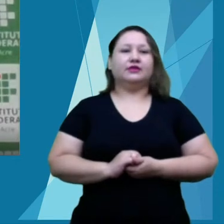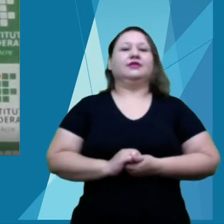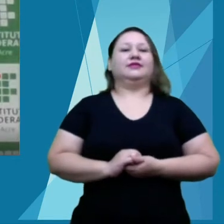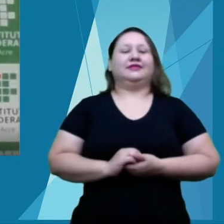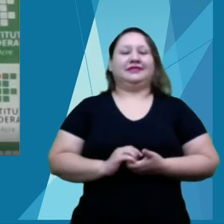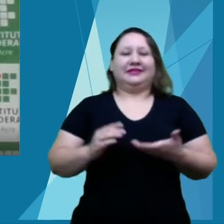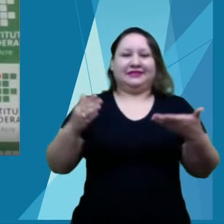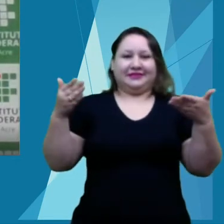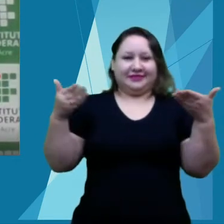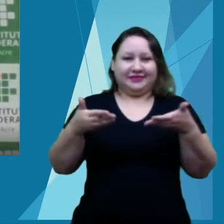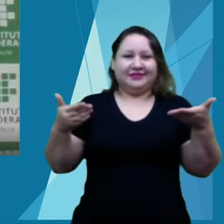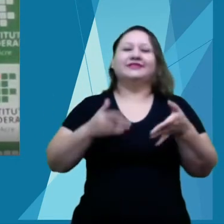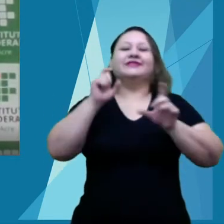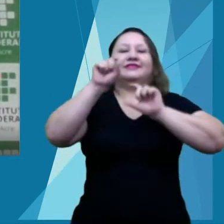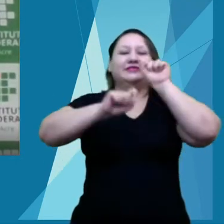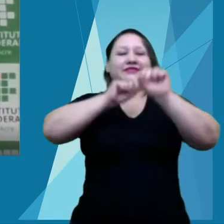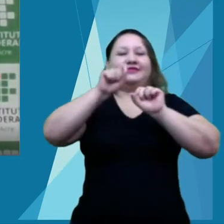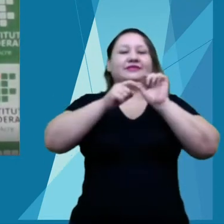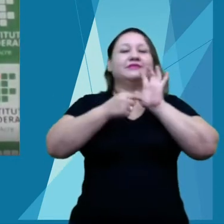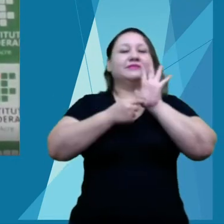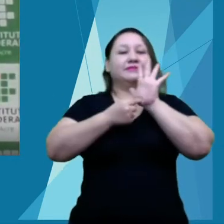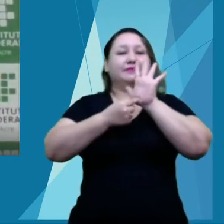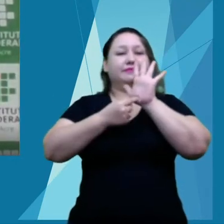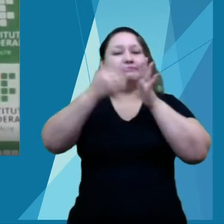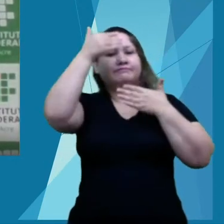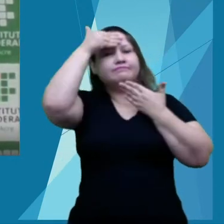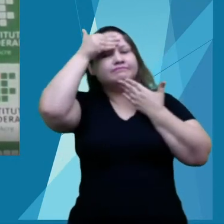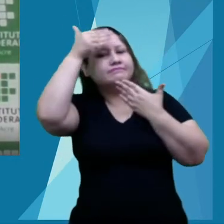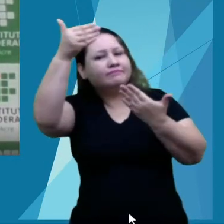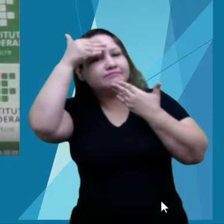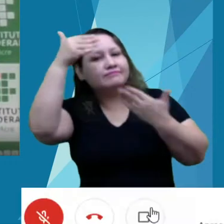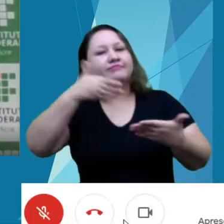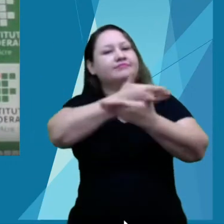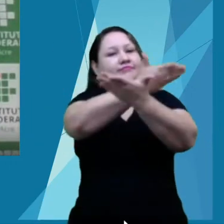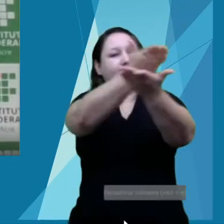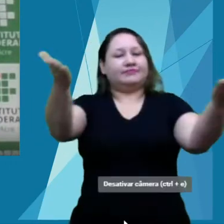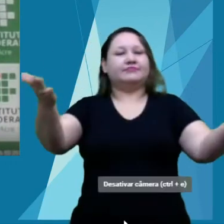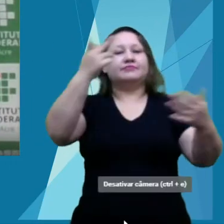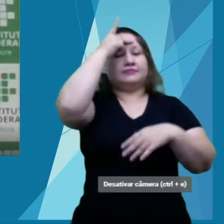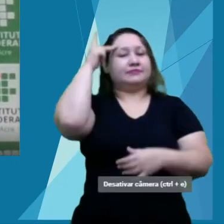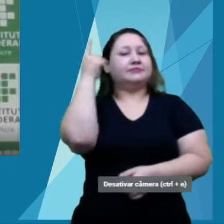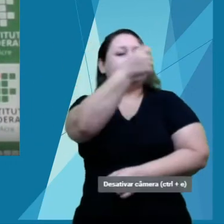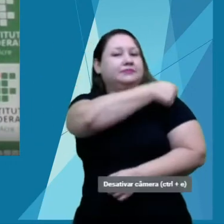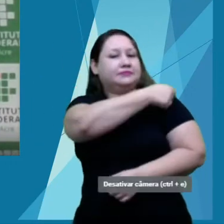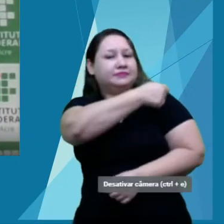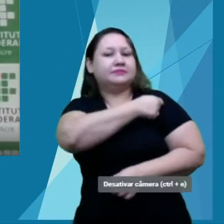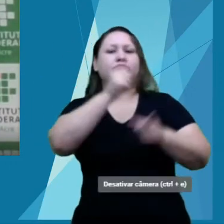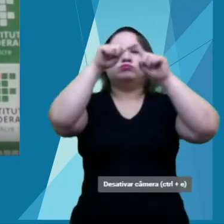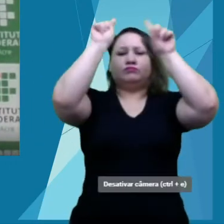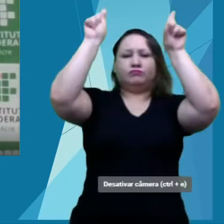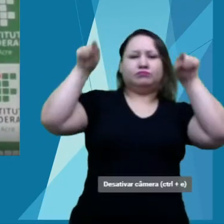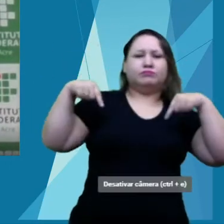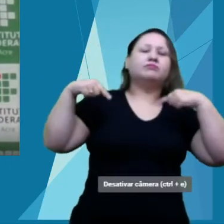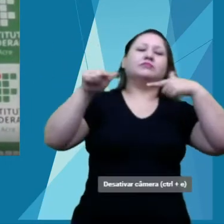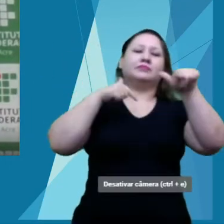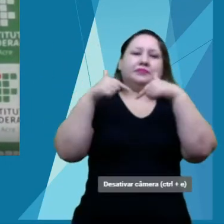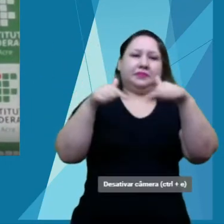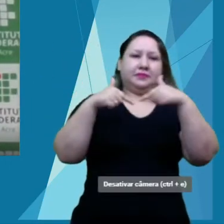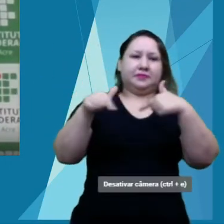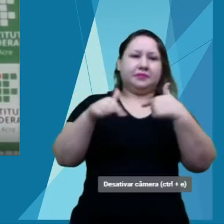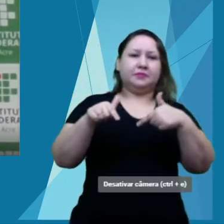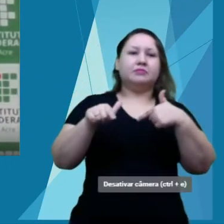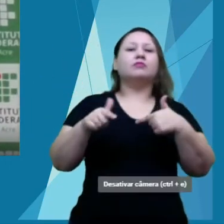Destacamos e agradecemos a presença da comunidade, alunos e servidores do IFAC, que nos